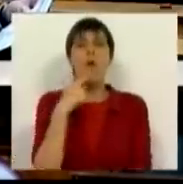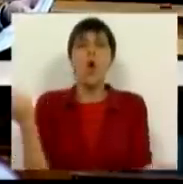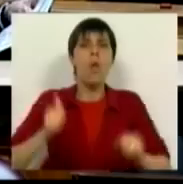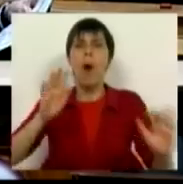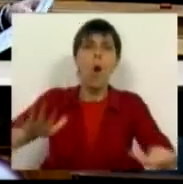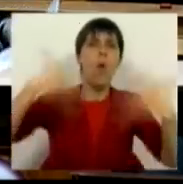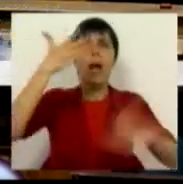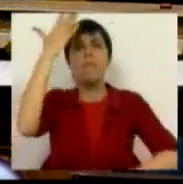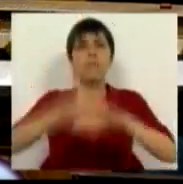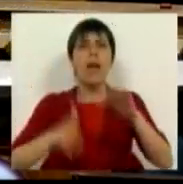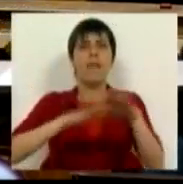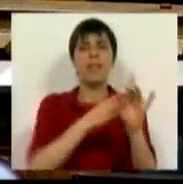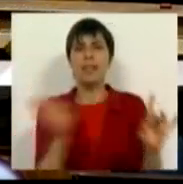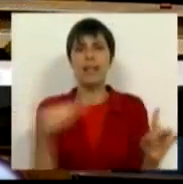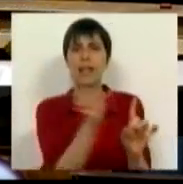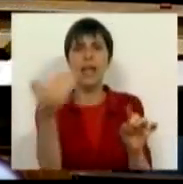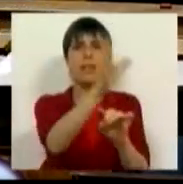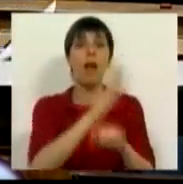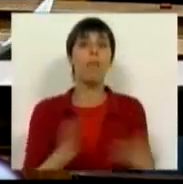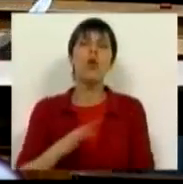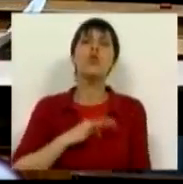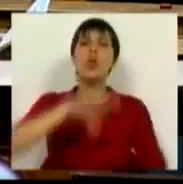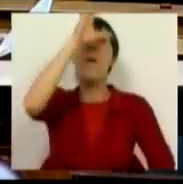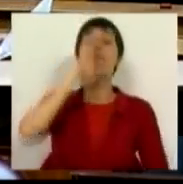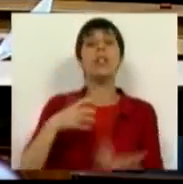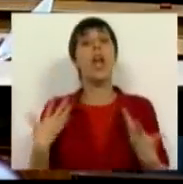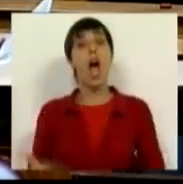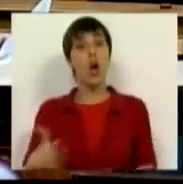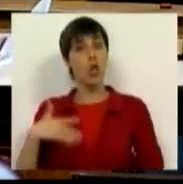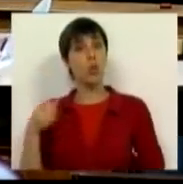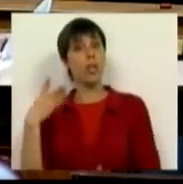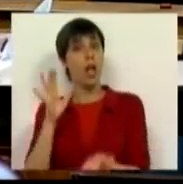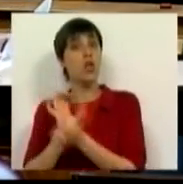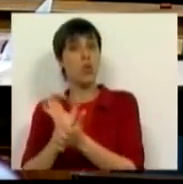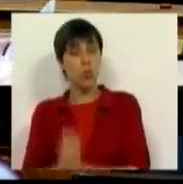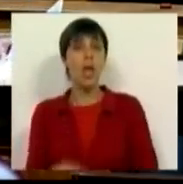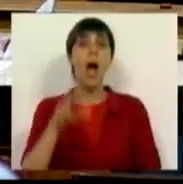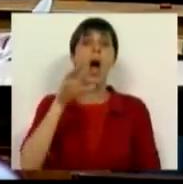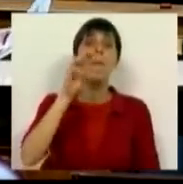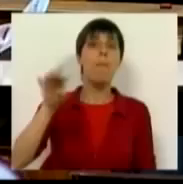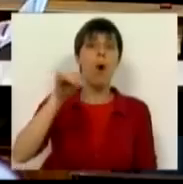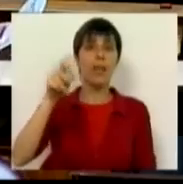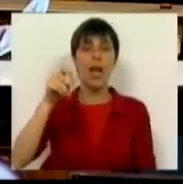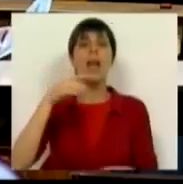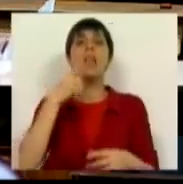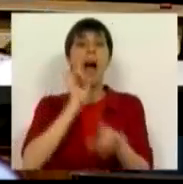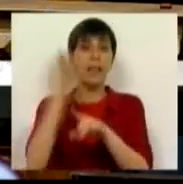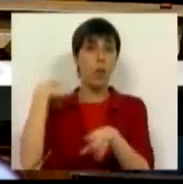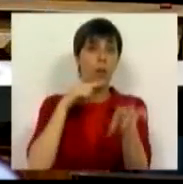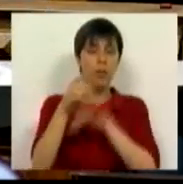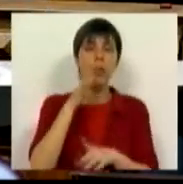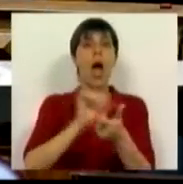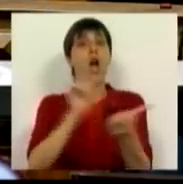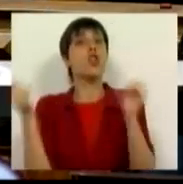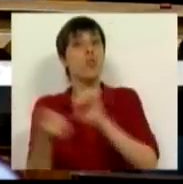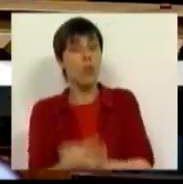pode em qualquer momento fazer zig-zag-zags. O Sr. Ministro agora da Solidariedade Social, o Dr. Pedro Mota Soares, então deputado, dizia as